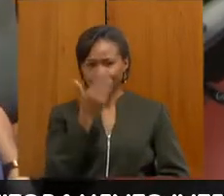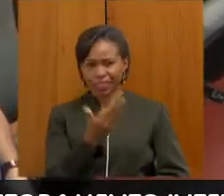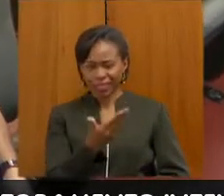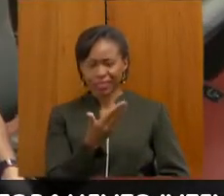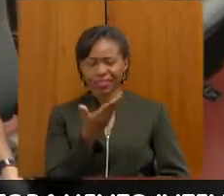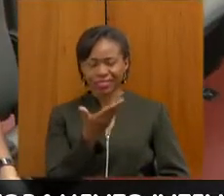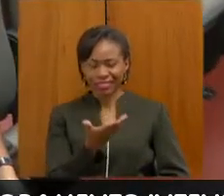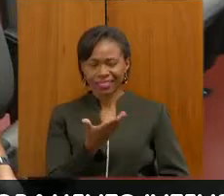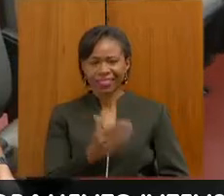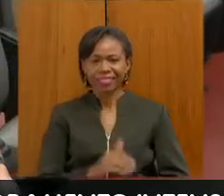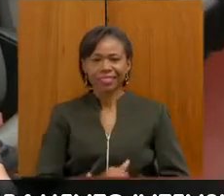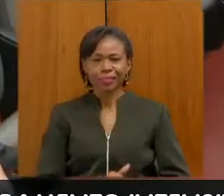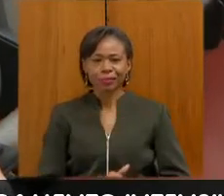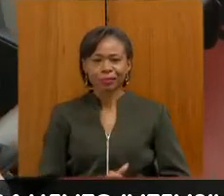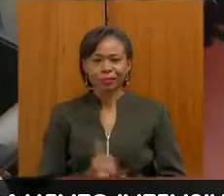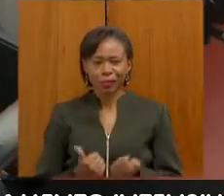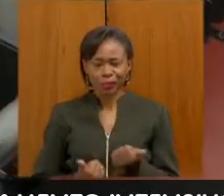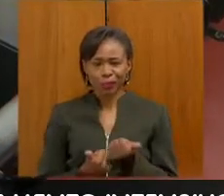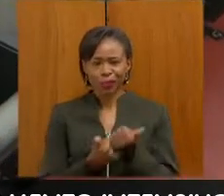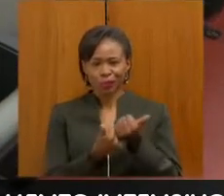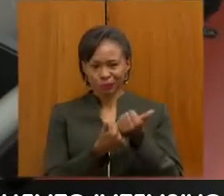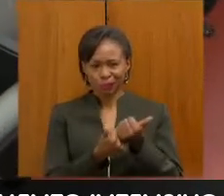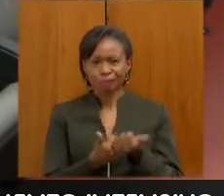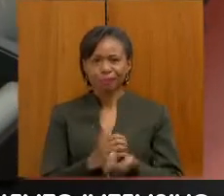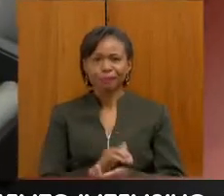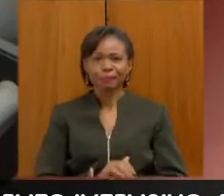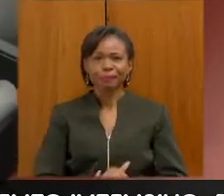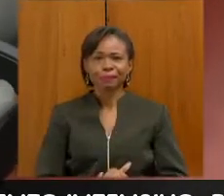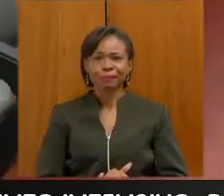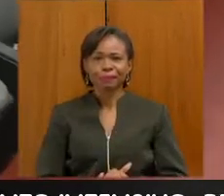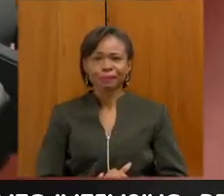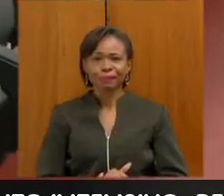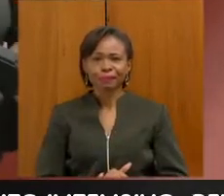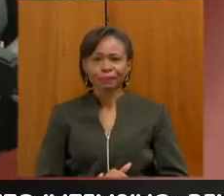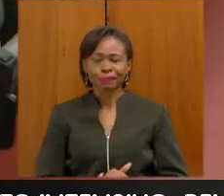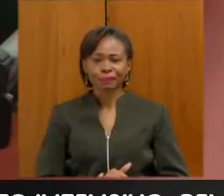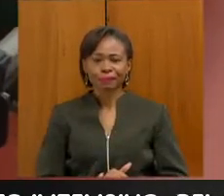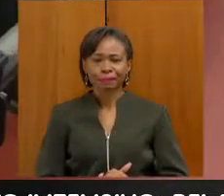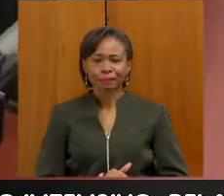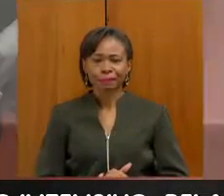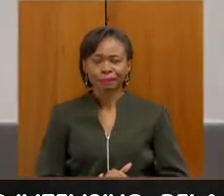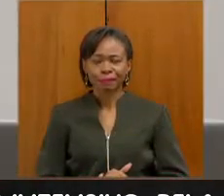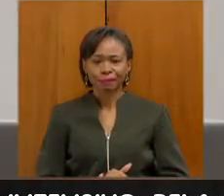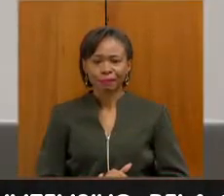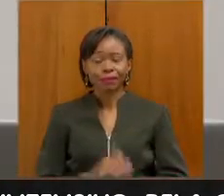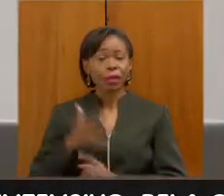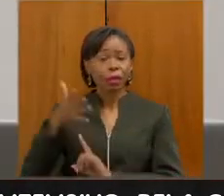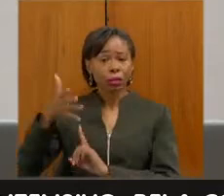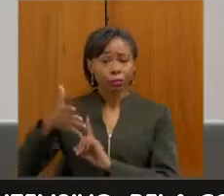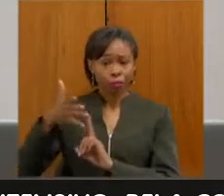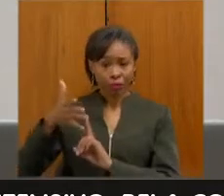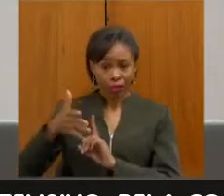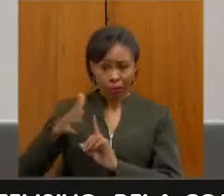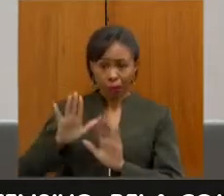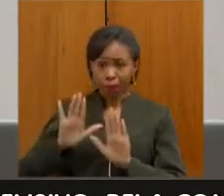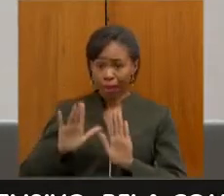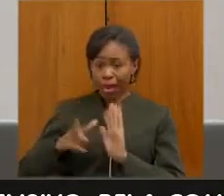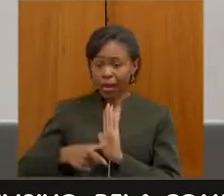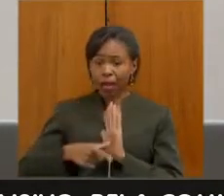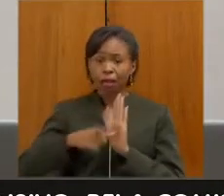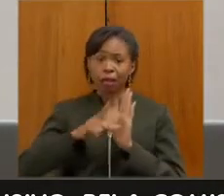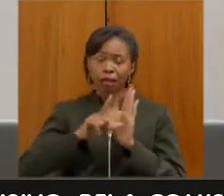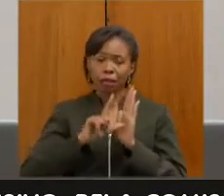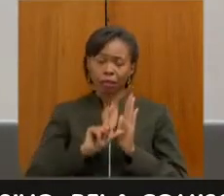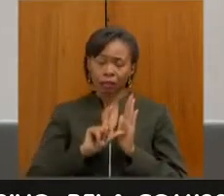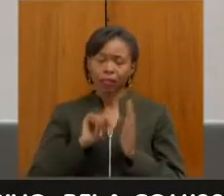E agradeço toda a nossa assessoria aqui também. Então, antes de passar a palavra para a nossa mesa, eu